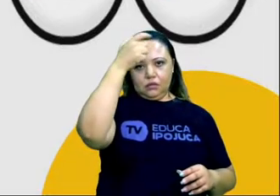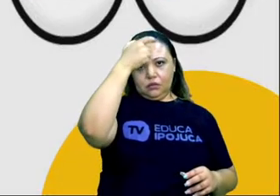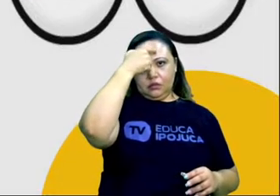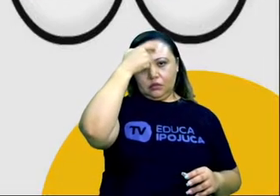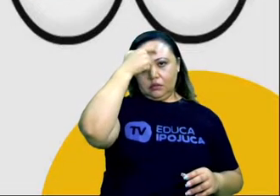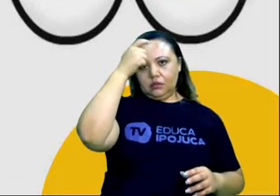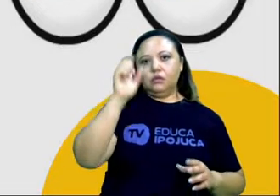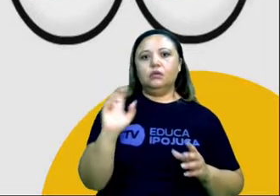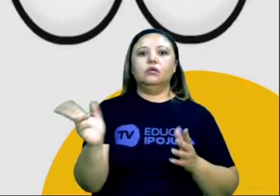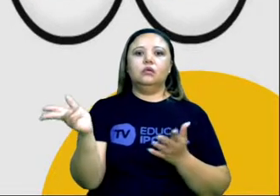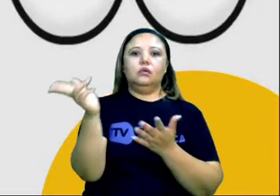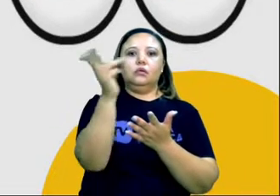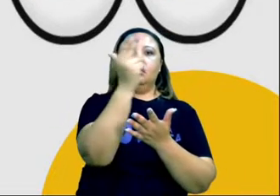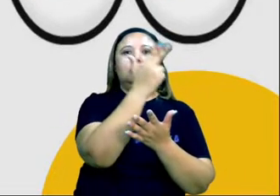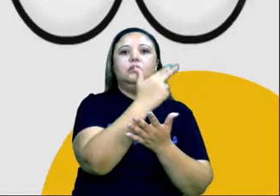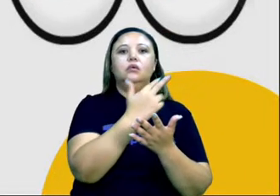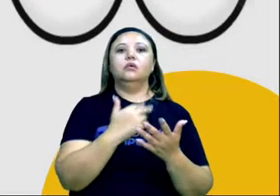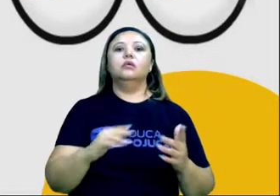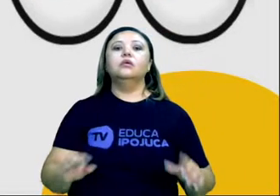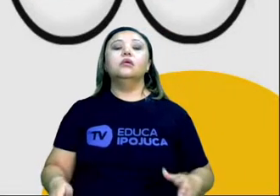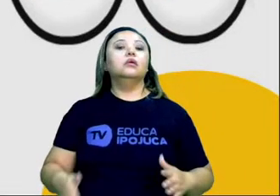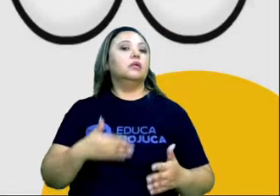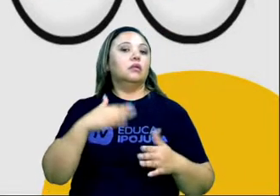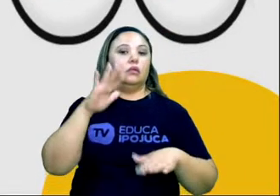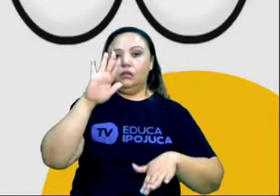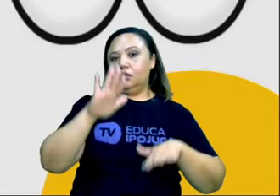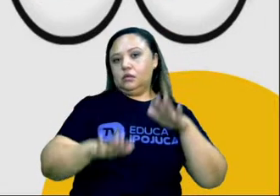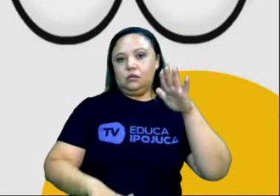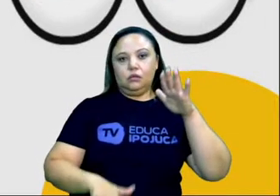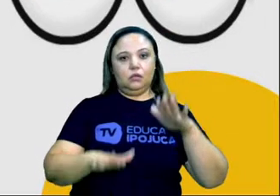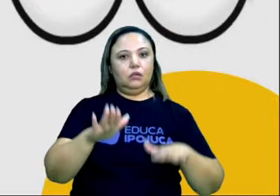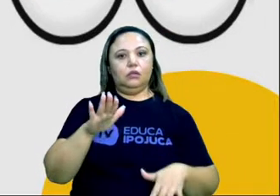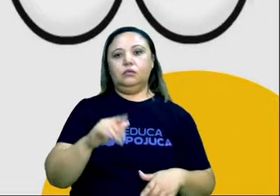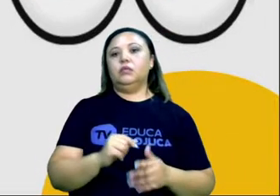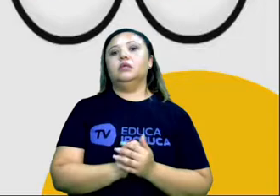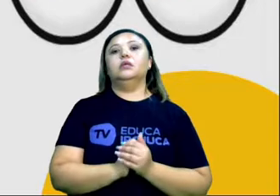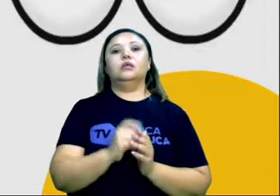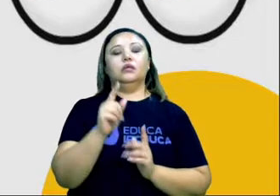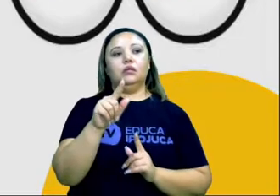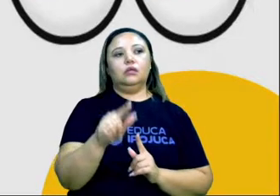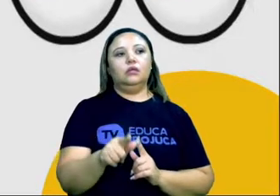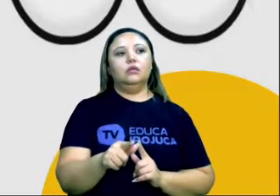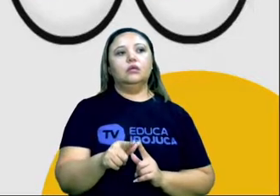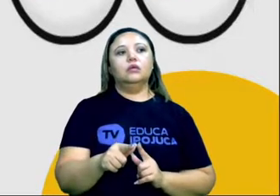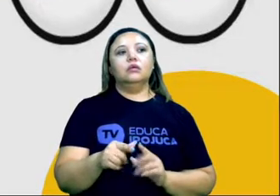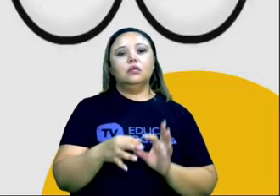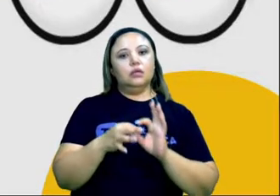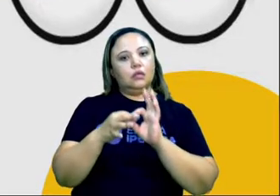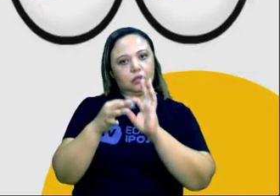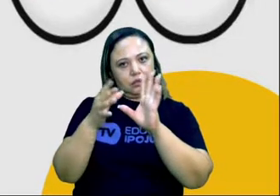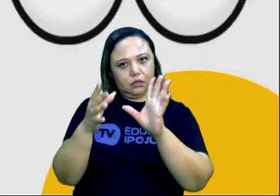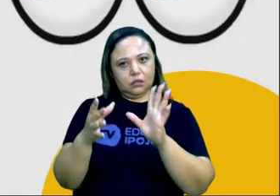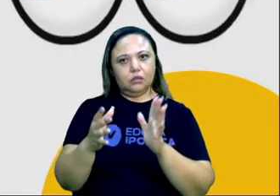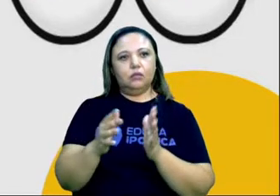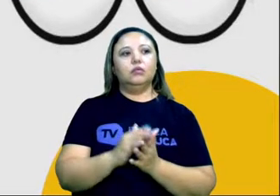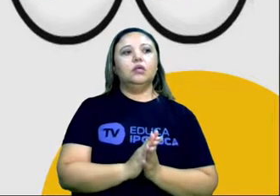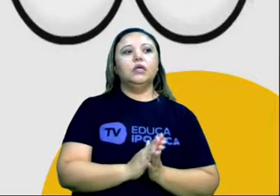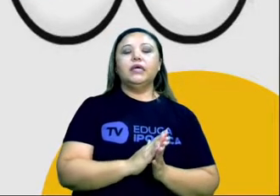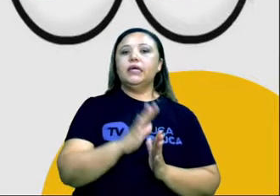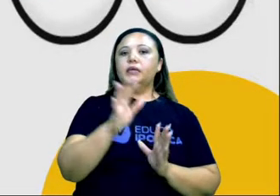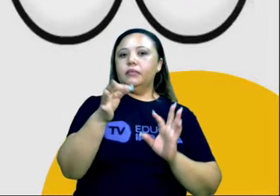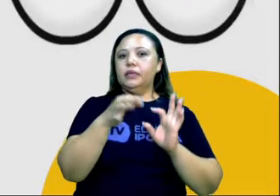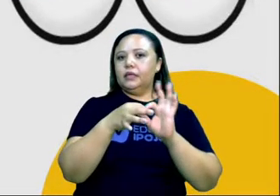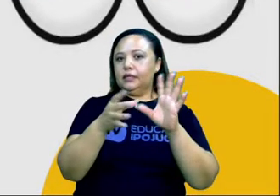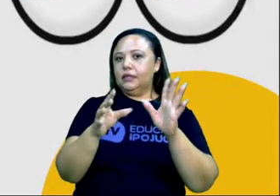artística, independente de censura ou até de licença. A liberdade de expressão é um dos